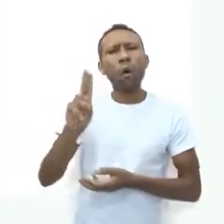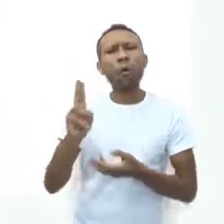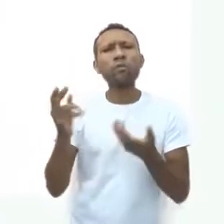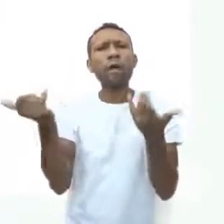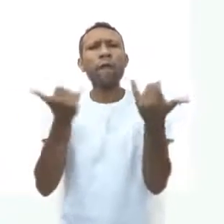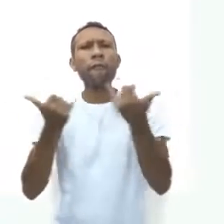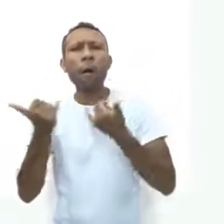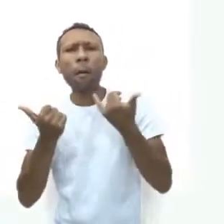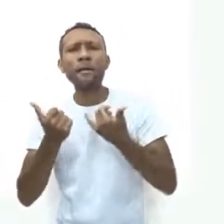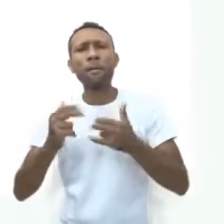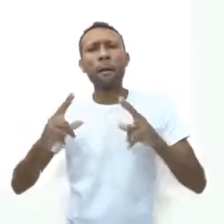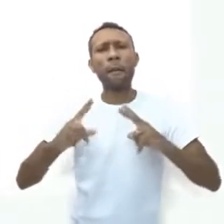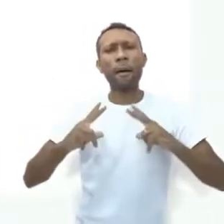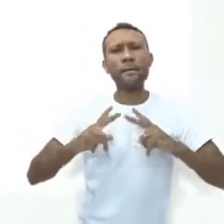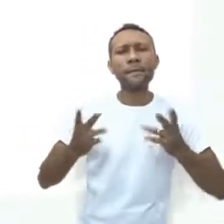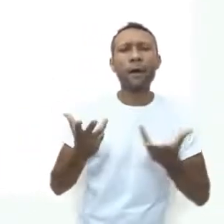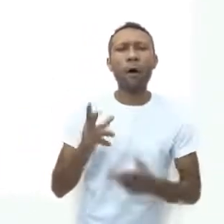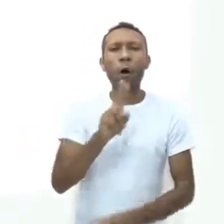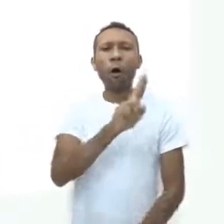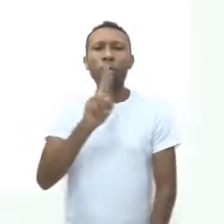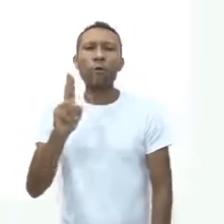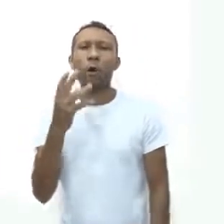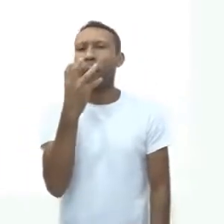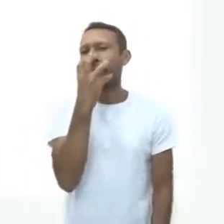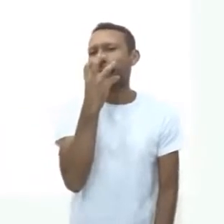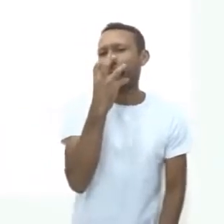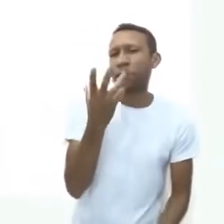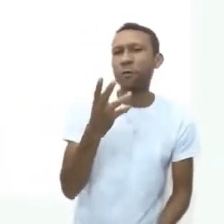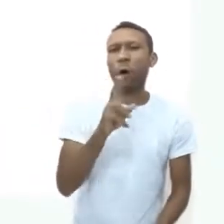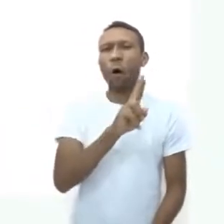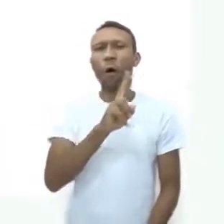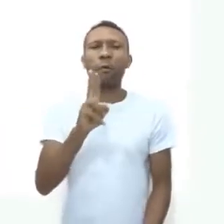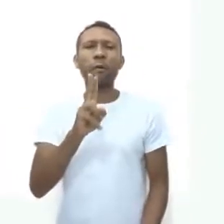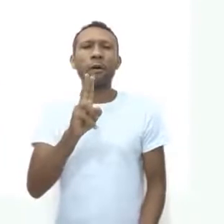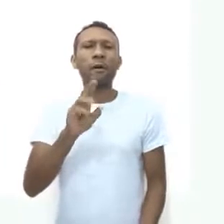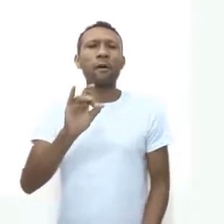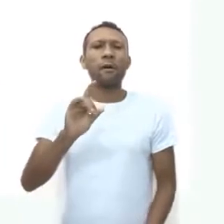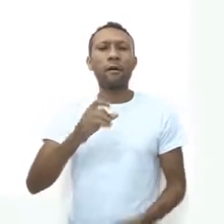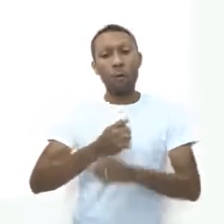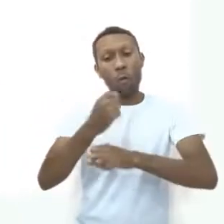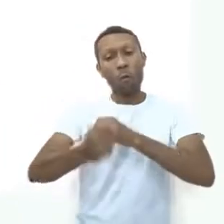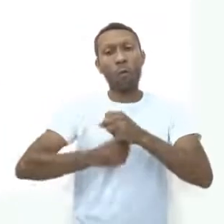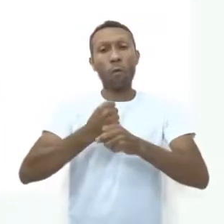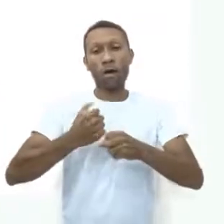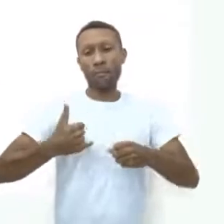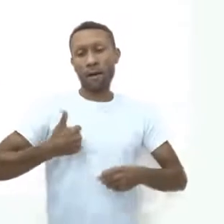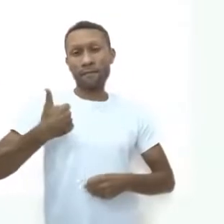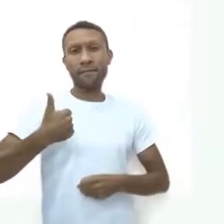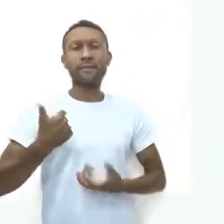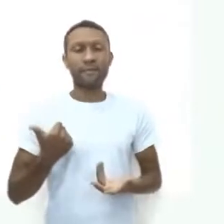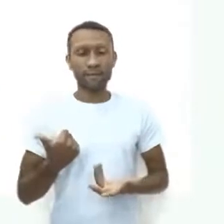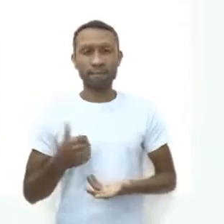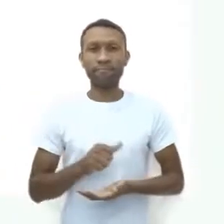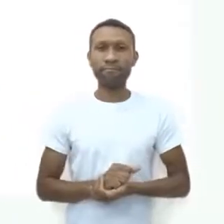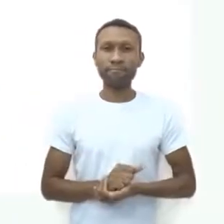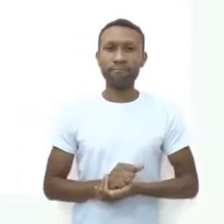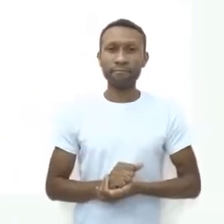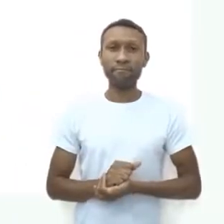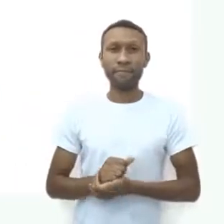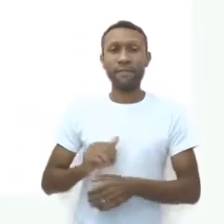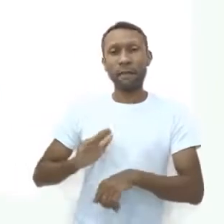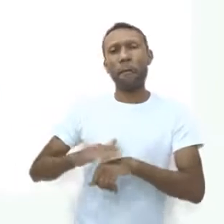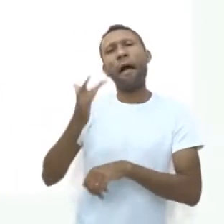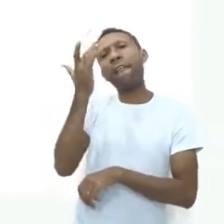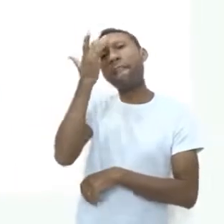pessoais como o nome do meu bichinho de estimação e o ano do meu aniversário e crio uma longa. Assim,